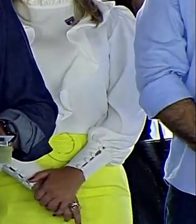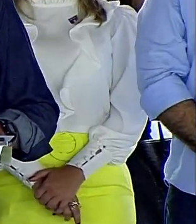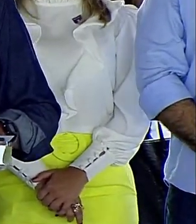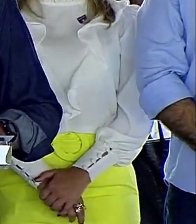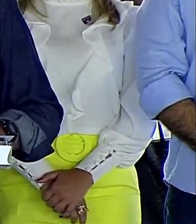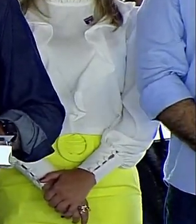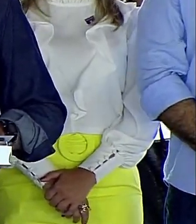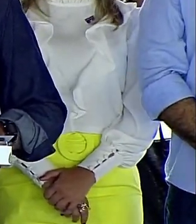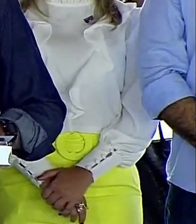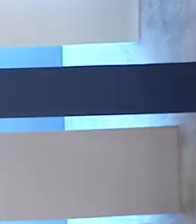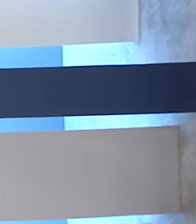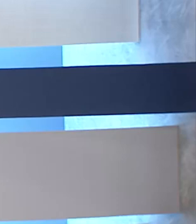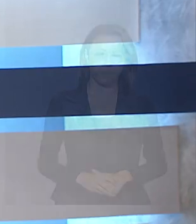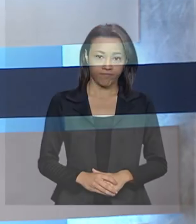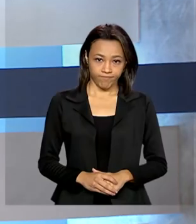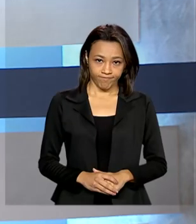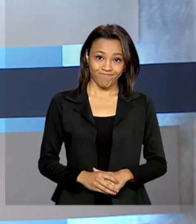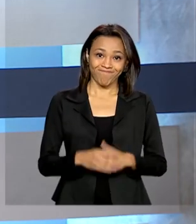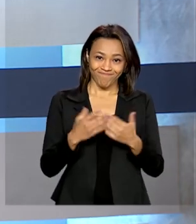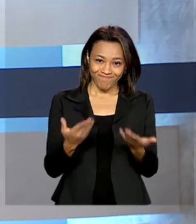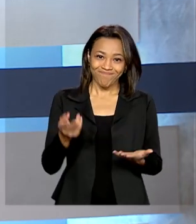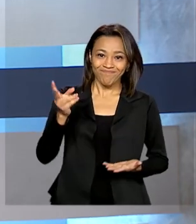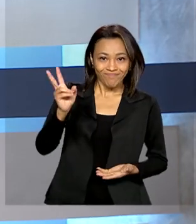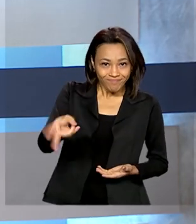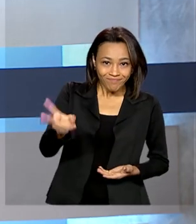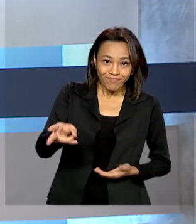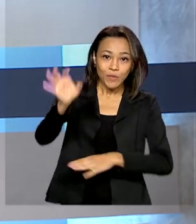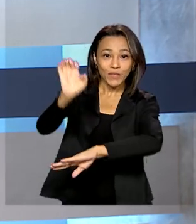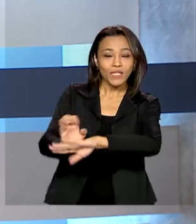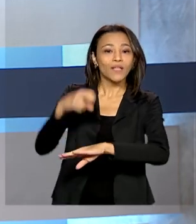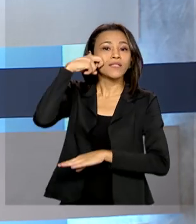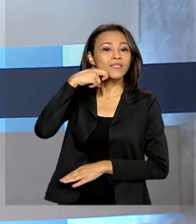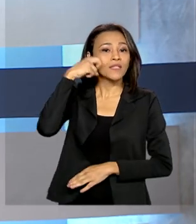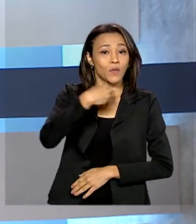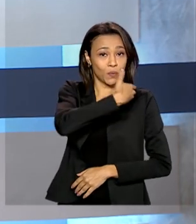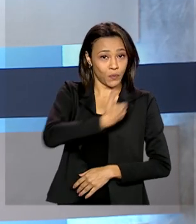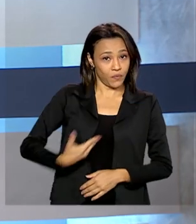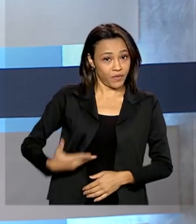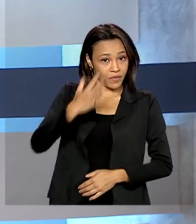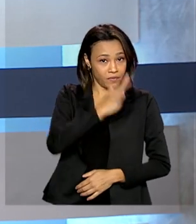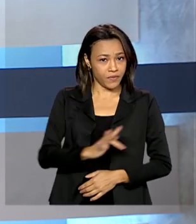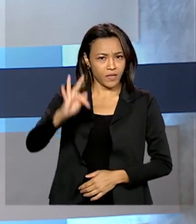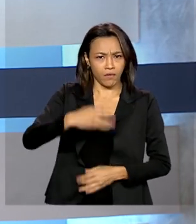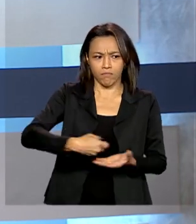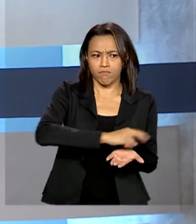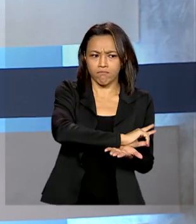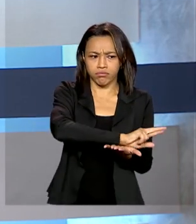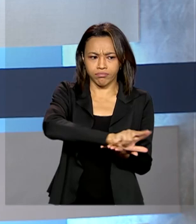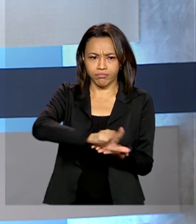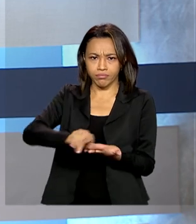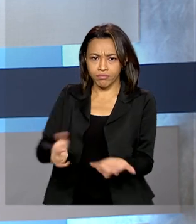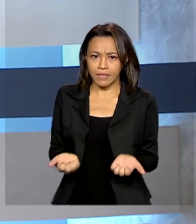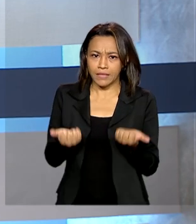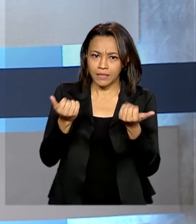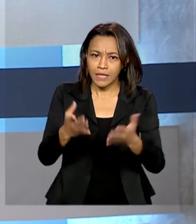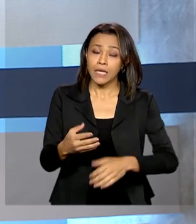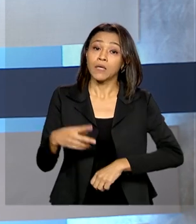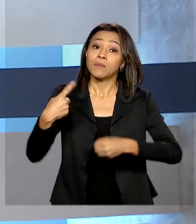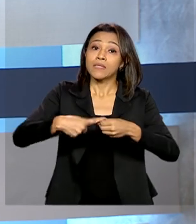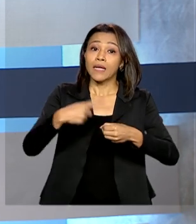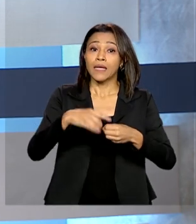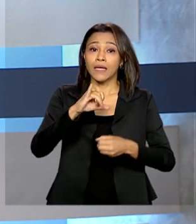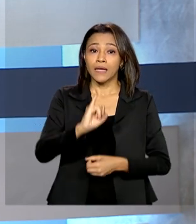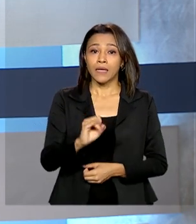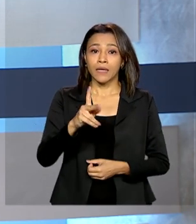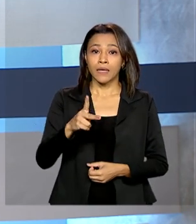os nossos objetivos. Ainda no Rio Grande do Norte, o governo federal fez uma série de entregas. Em Ipanguaçu, a população vai